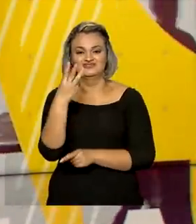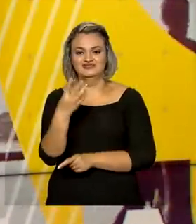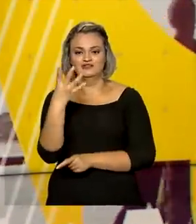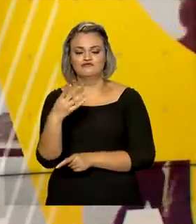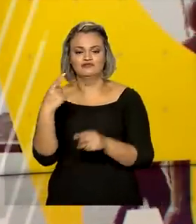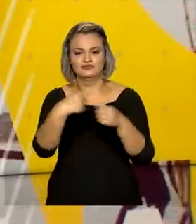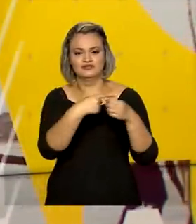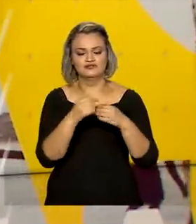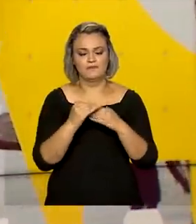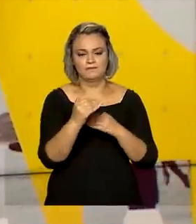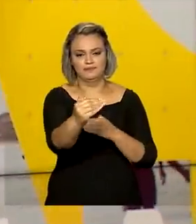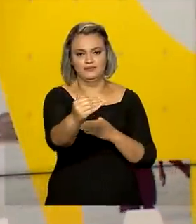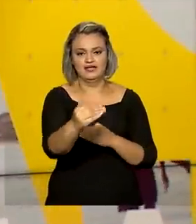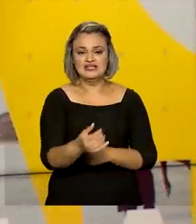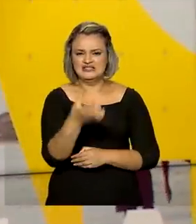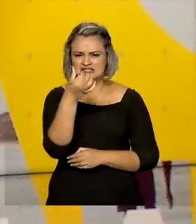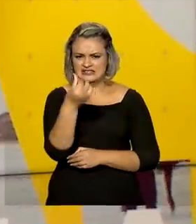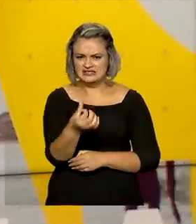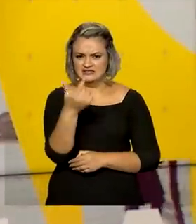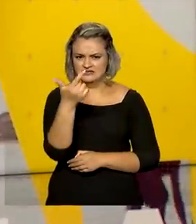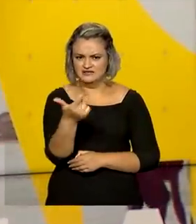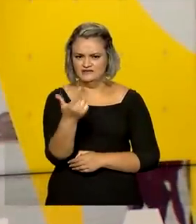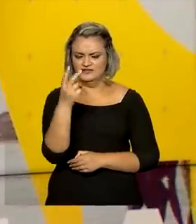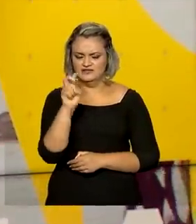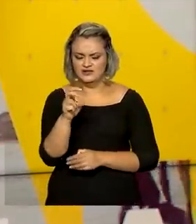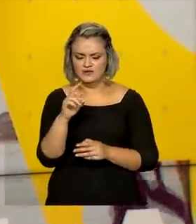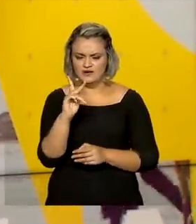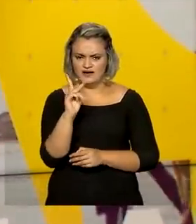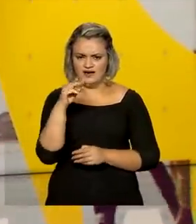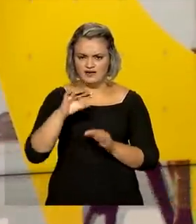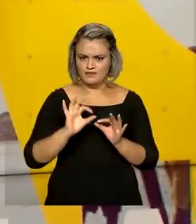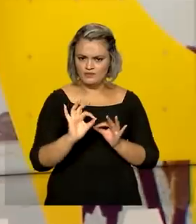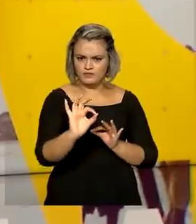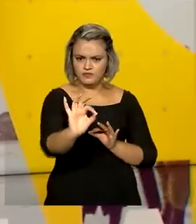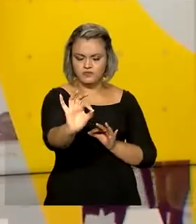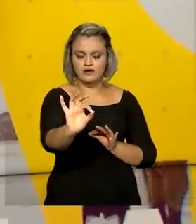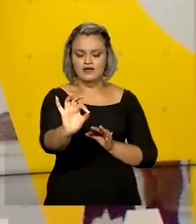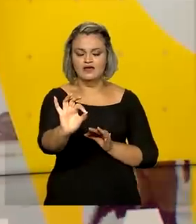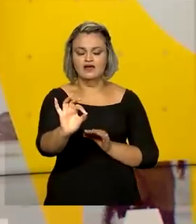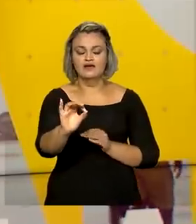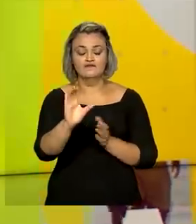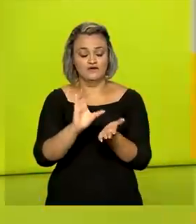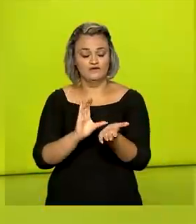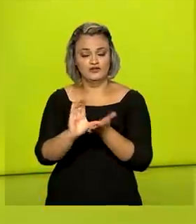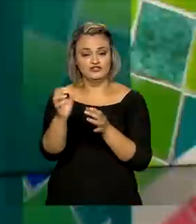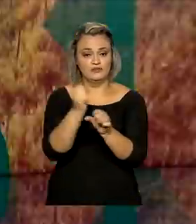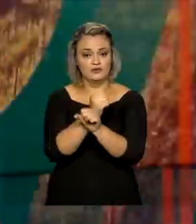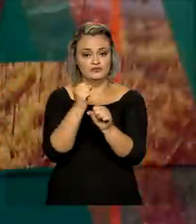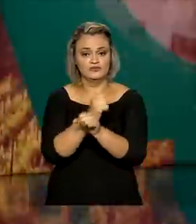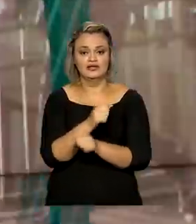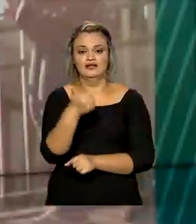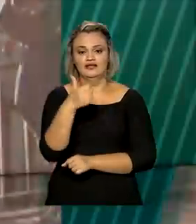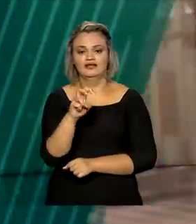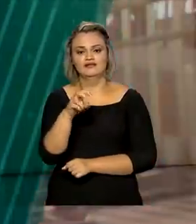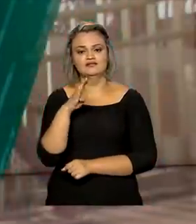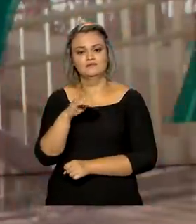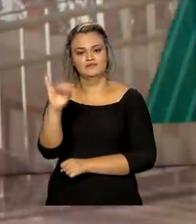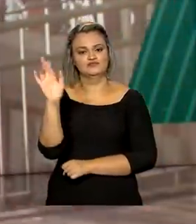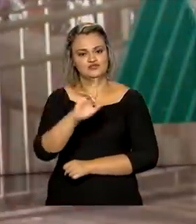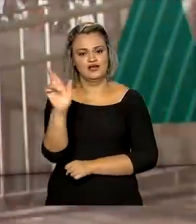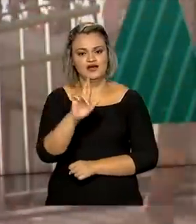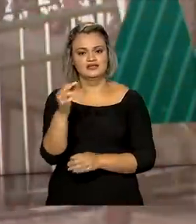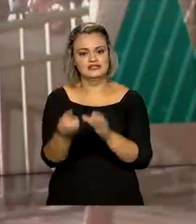625 quilômetros, que também inclui a rodovia Rio Santos, vai receber investimentos de quase 15 bilhões de reais